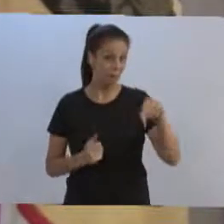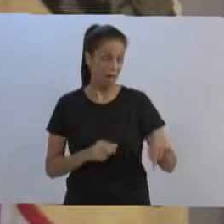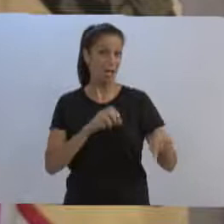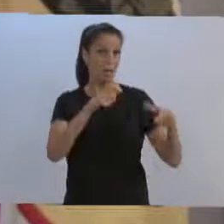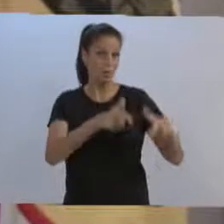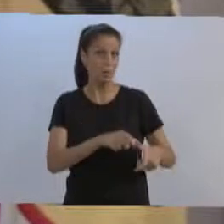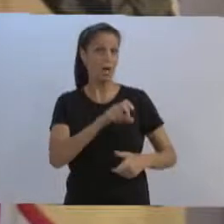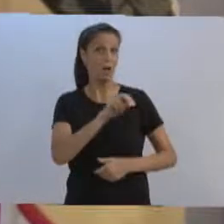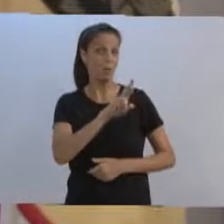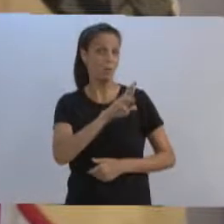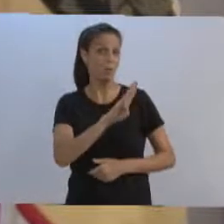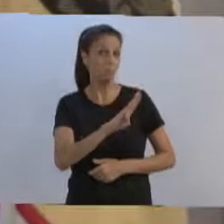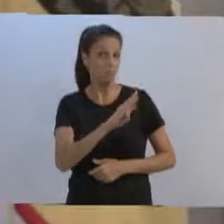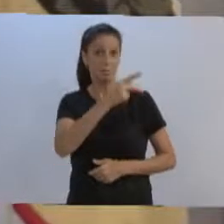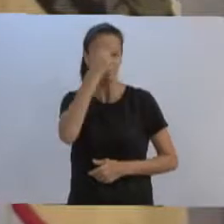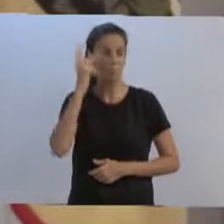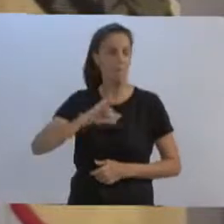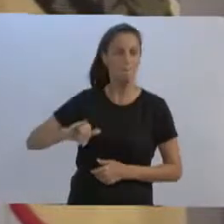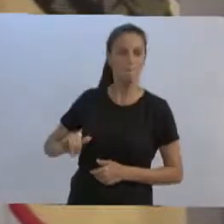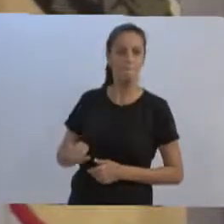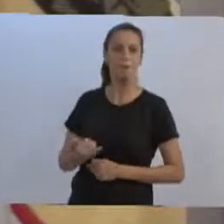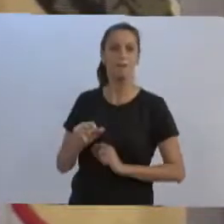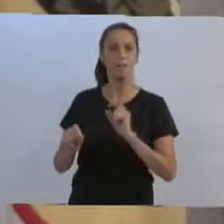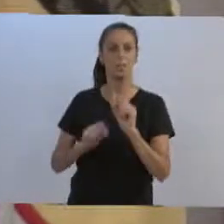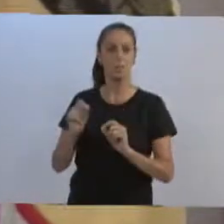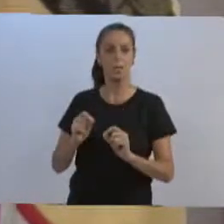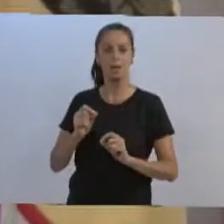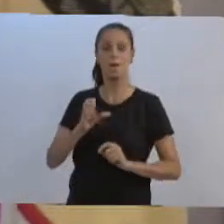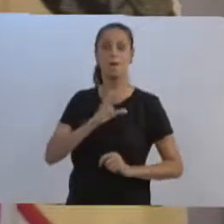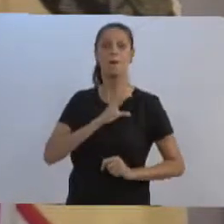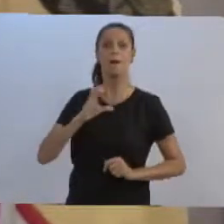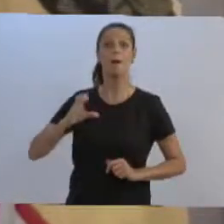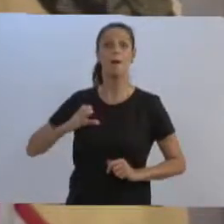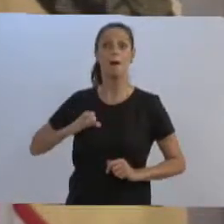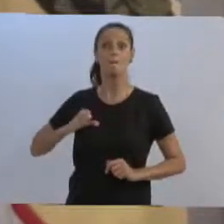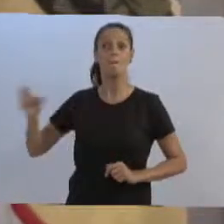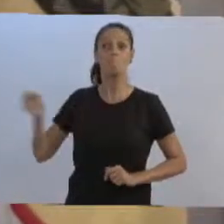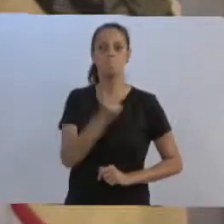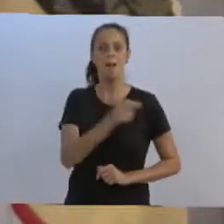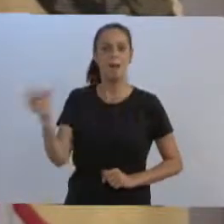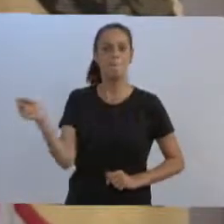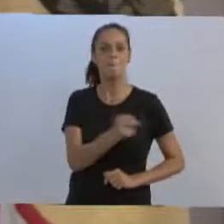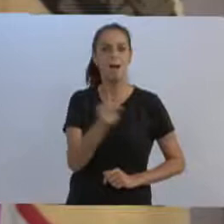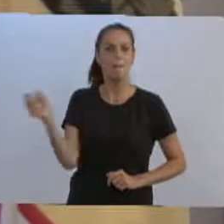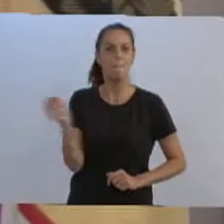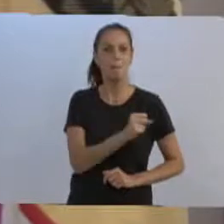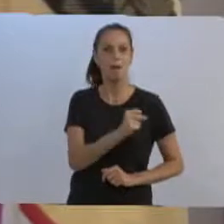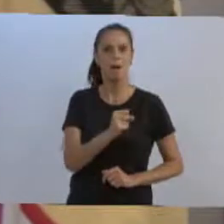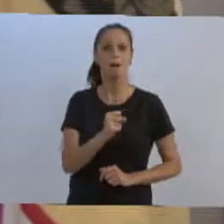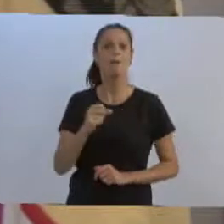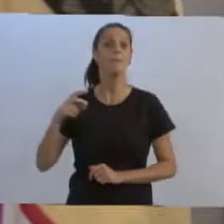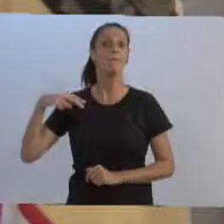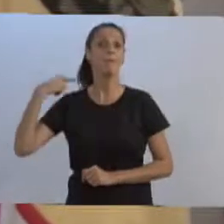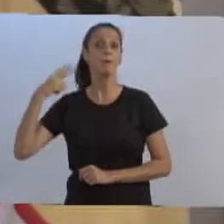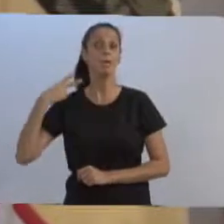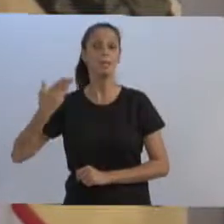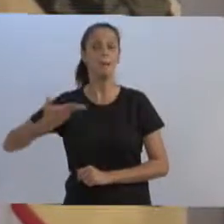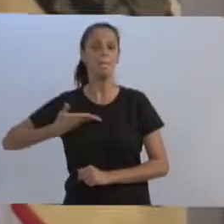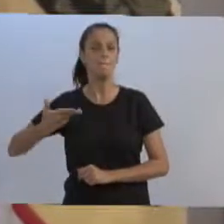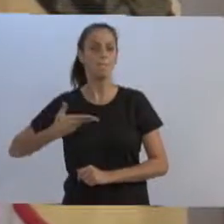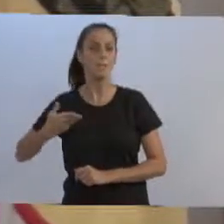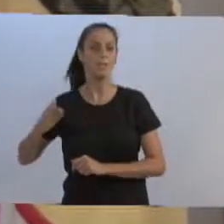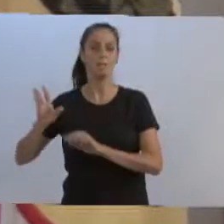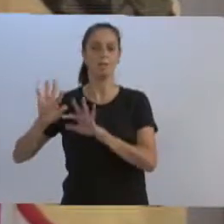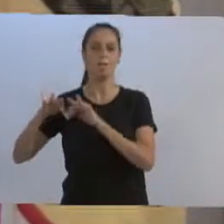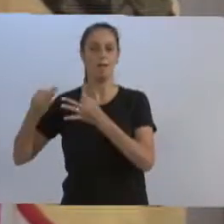especialmente aliados de vereadores. Nada mais precisa dizer, nada mais precisa ser